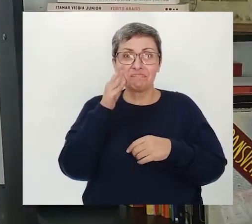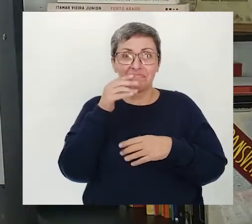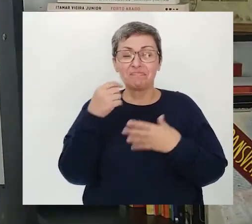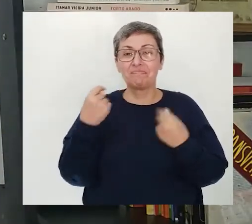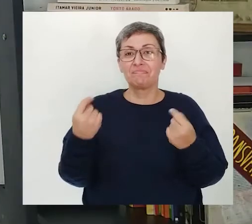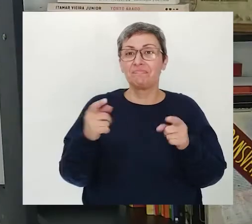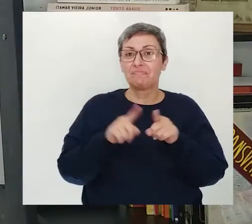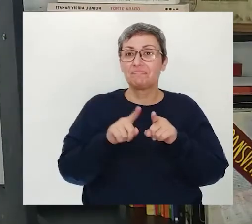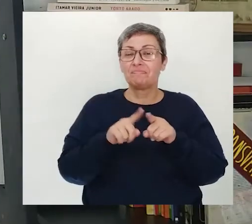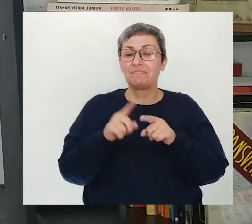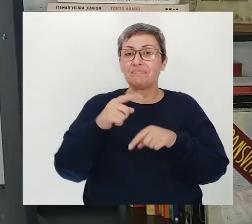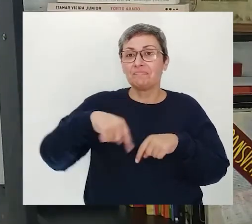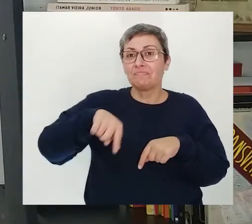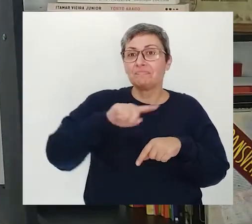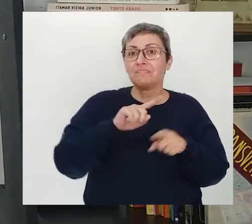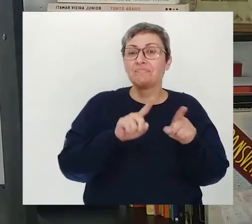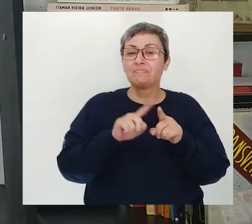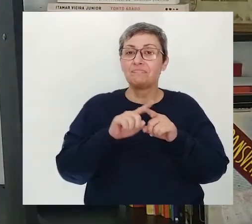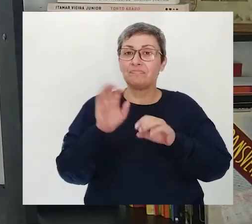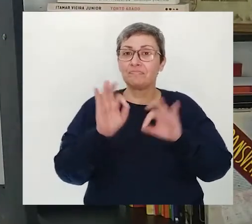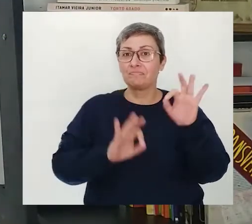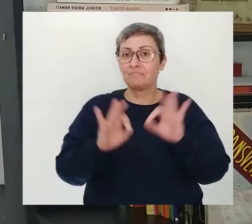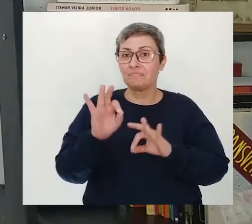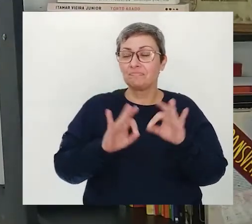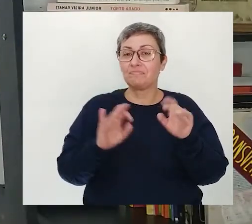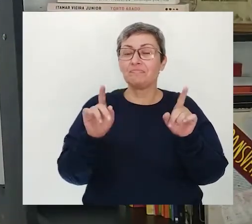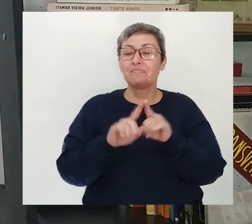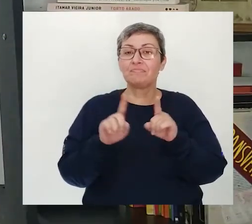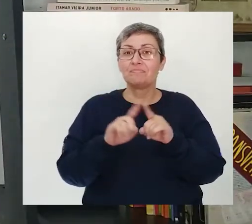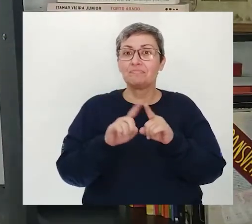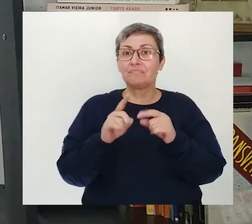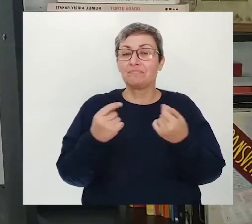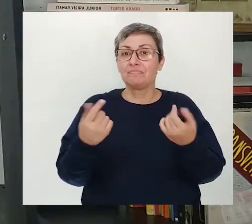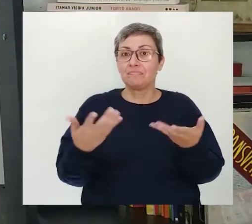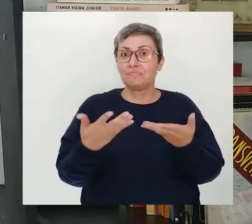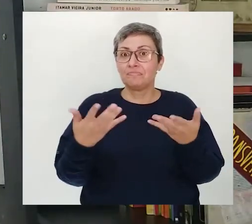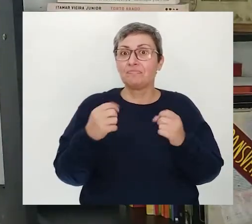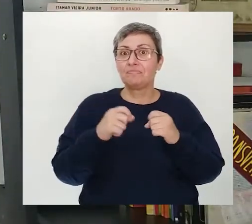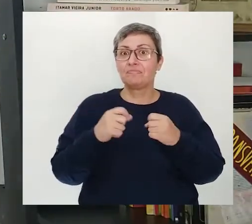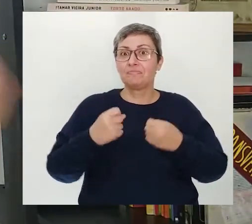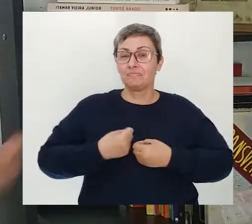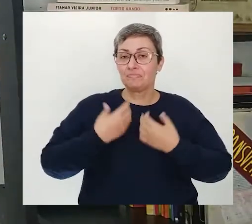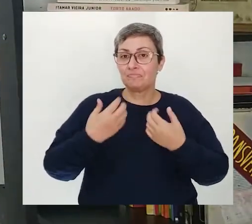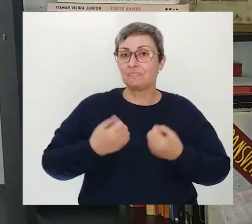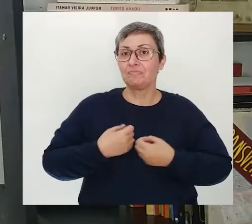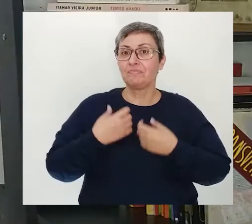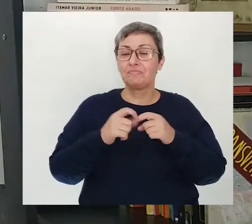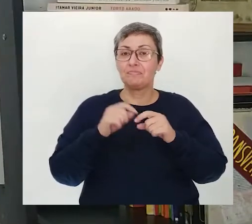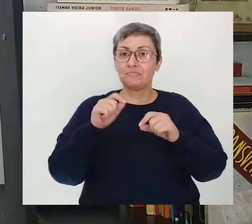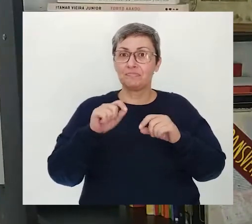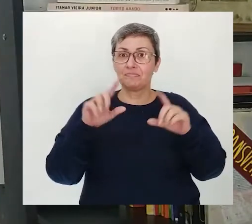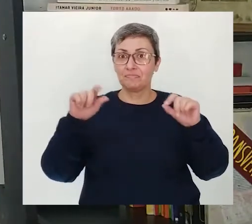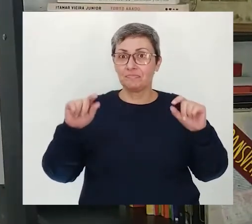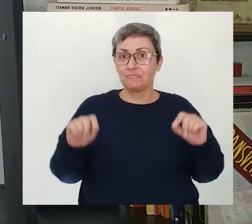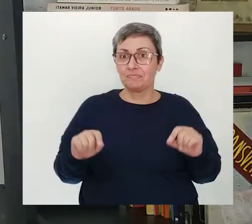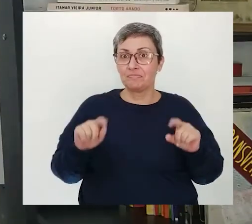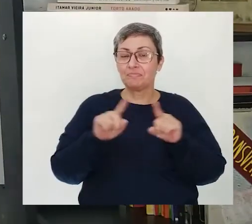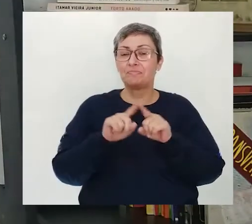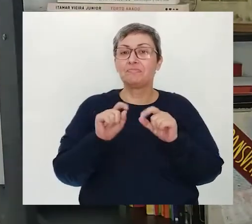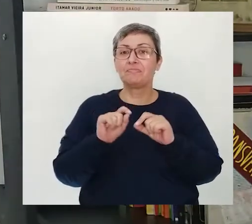curiosa para saber o que vocês estão produzindo aí em relação à poesia, poemas, rimas, né?